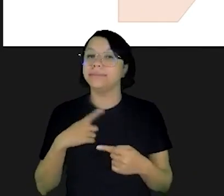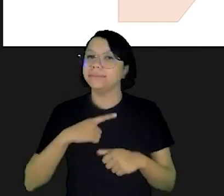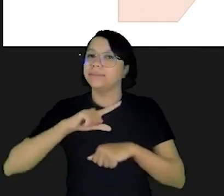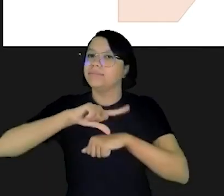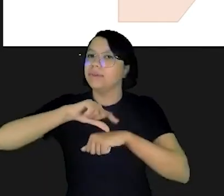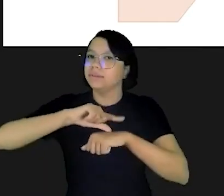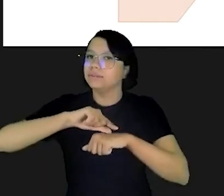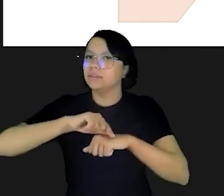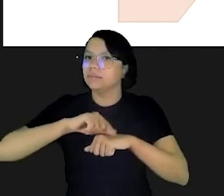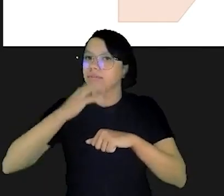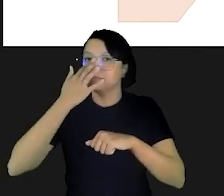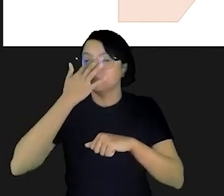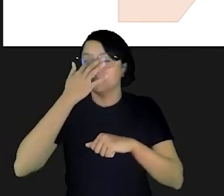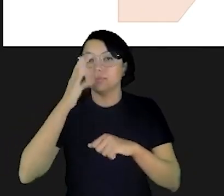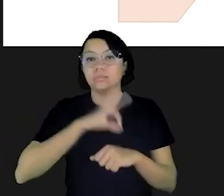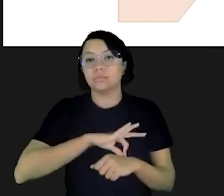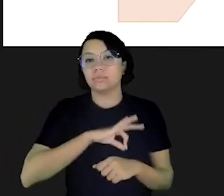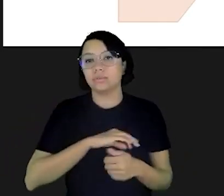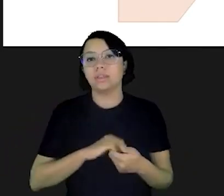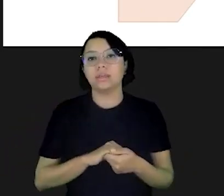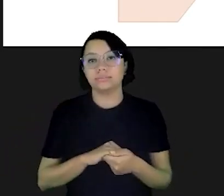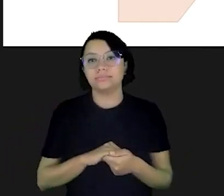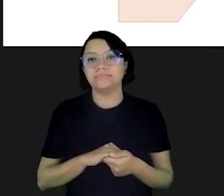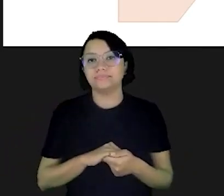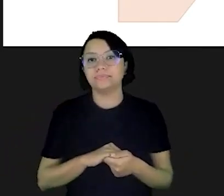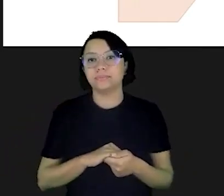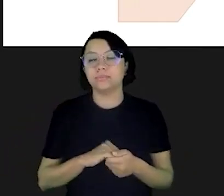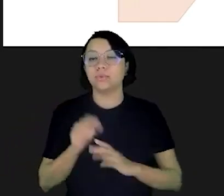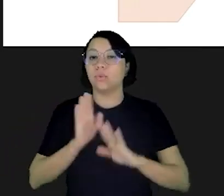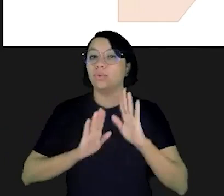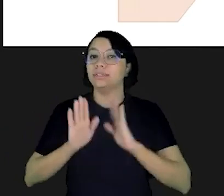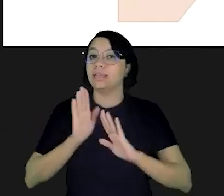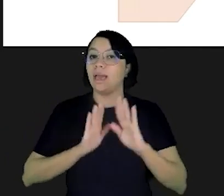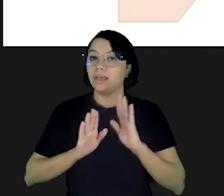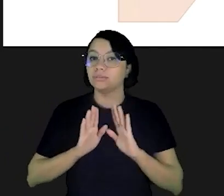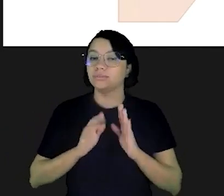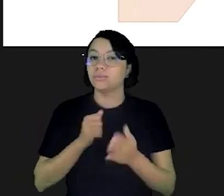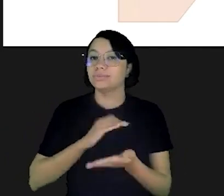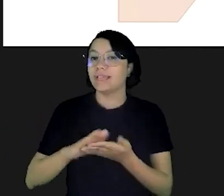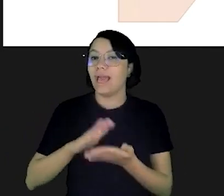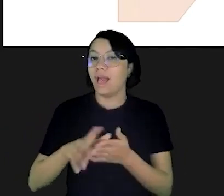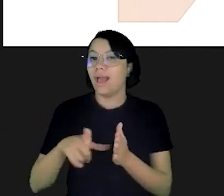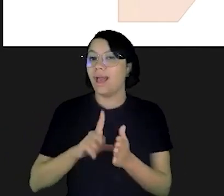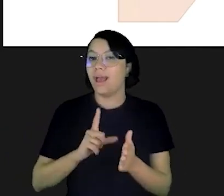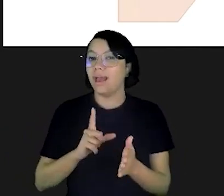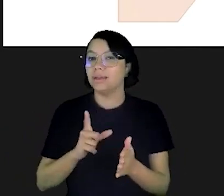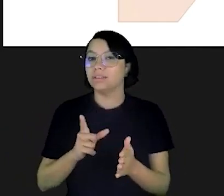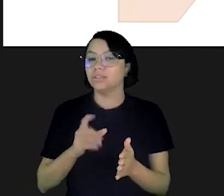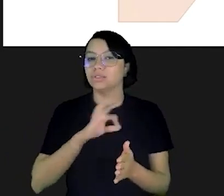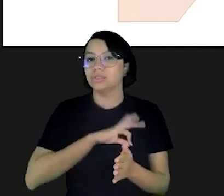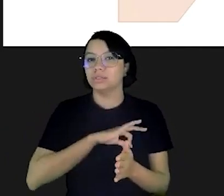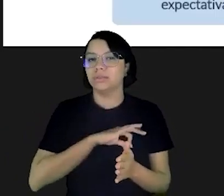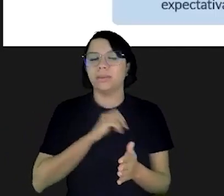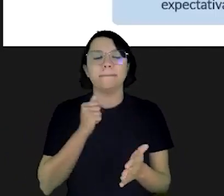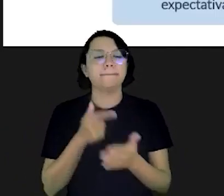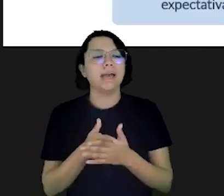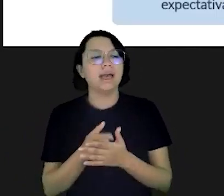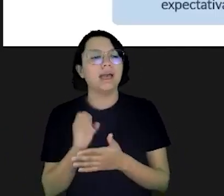garantia de emprego mas ainda assim tiveram atraso nos seus vencimentos então muito cuidado com esses gastos antes de receber